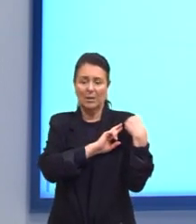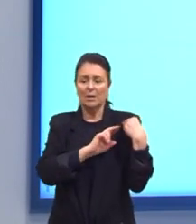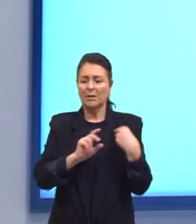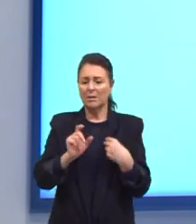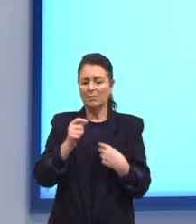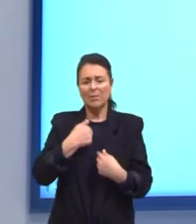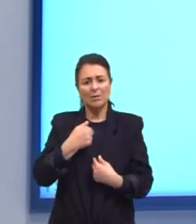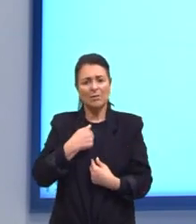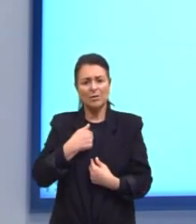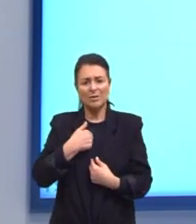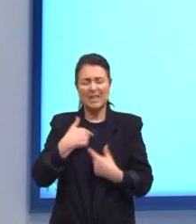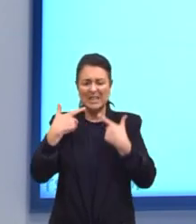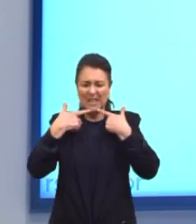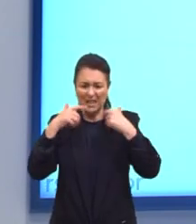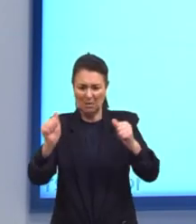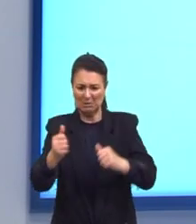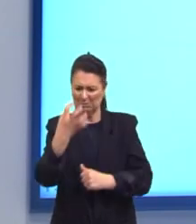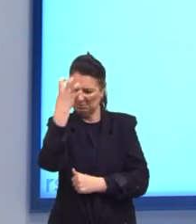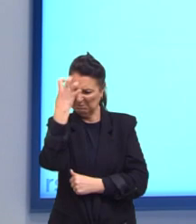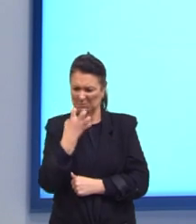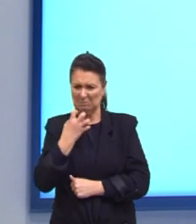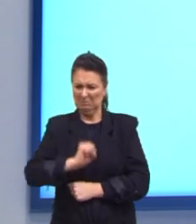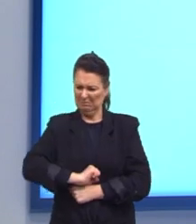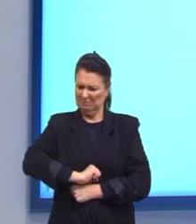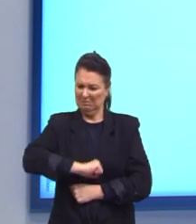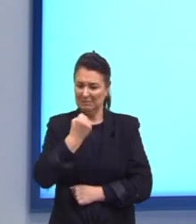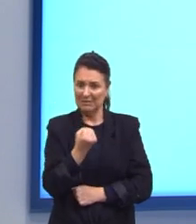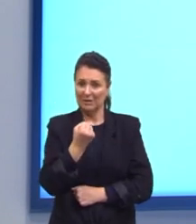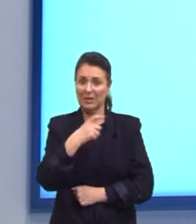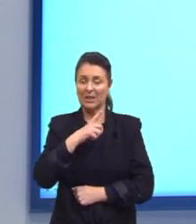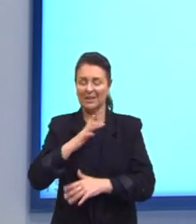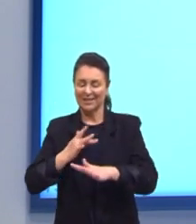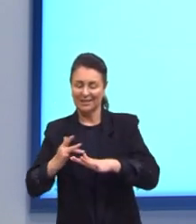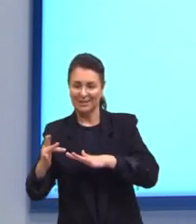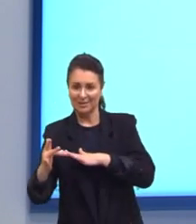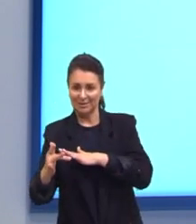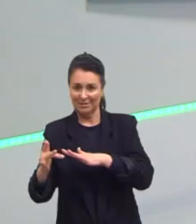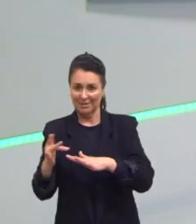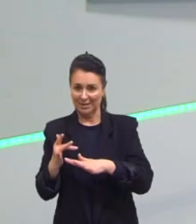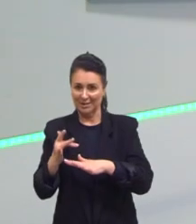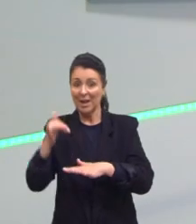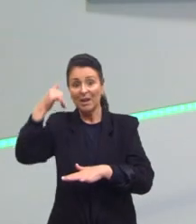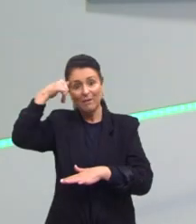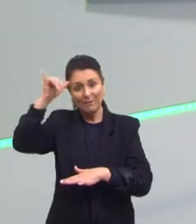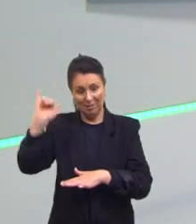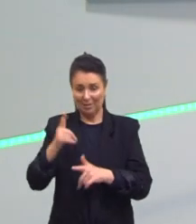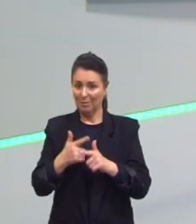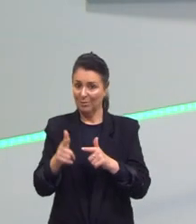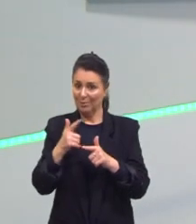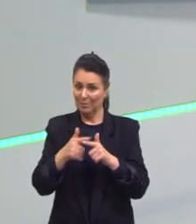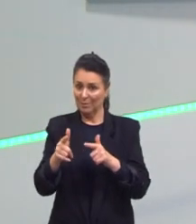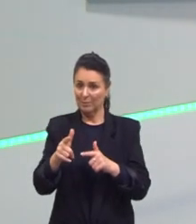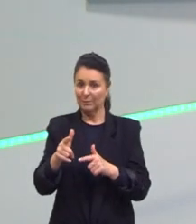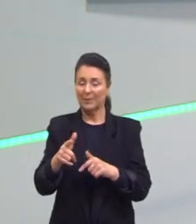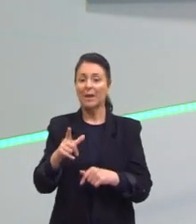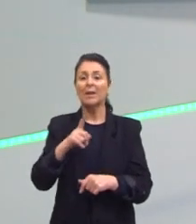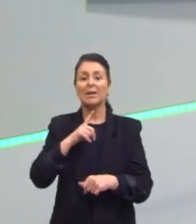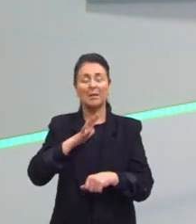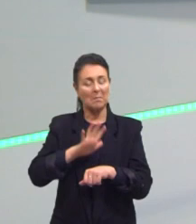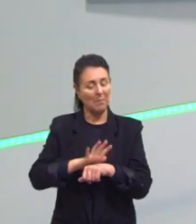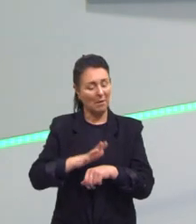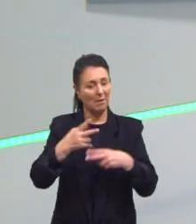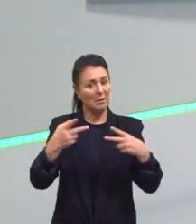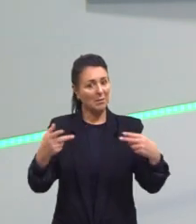pouco Dessa linguagem De ódio Que perpassa Muito Aí as redes sociais A gente Ainda teria Algumas coisas Para falar